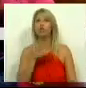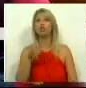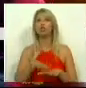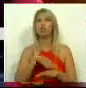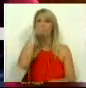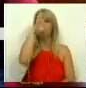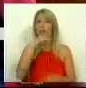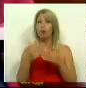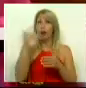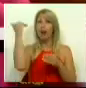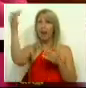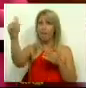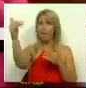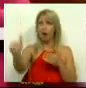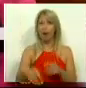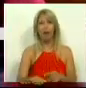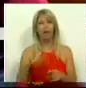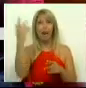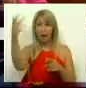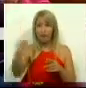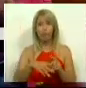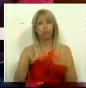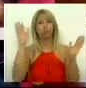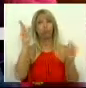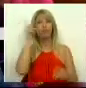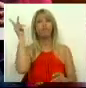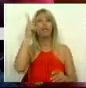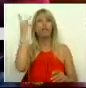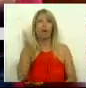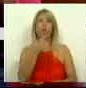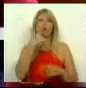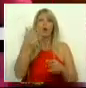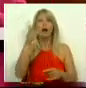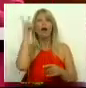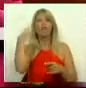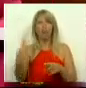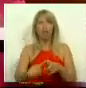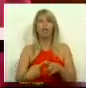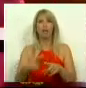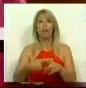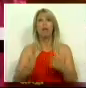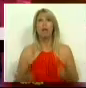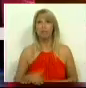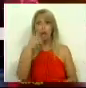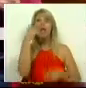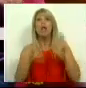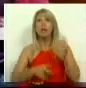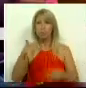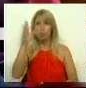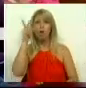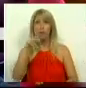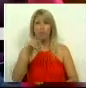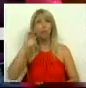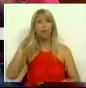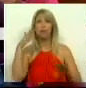Lá fora há muita vida. E lá fora há vida que interessa. E lá fora há vida e há pessoas que são diretamente afetadas afetadas